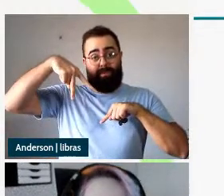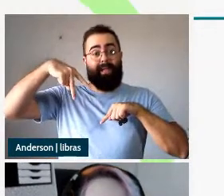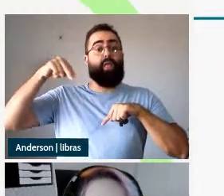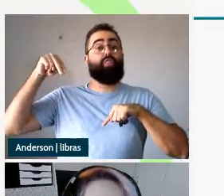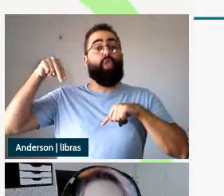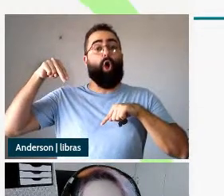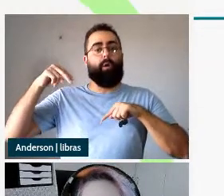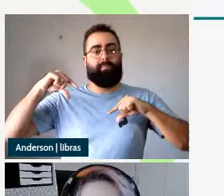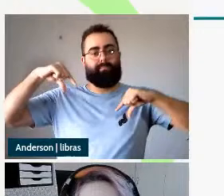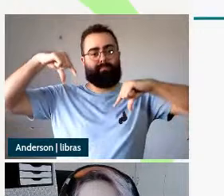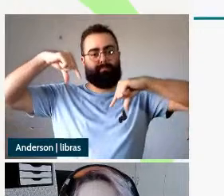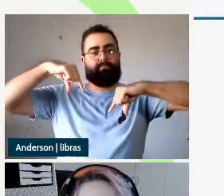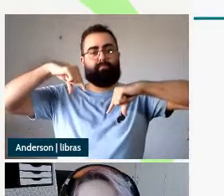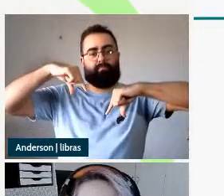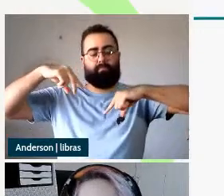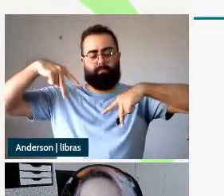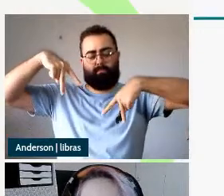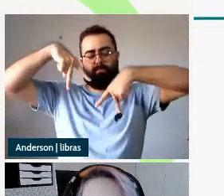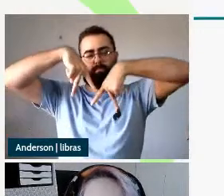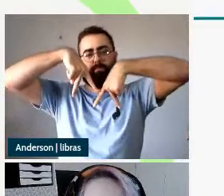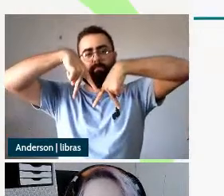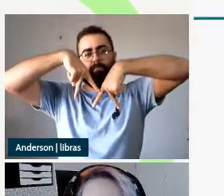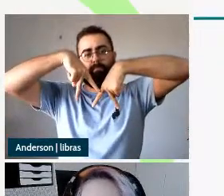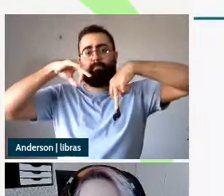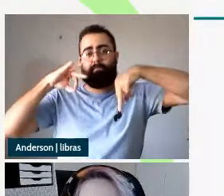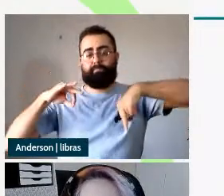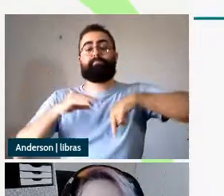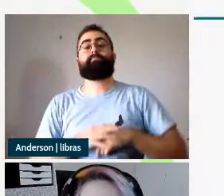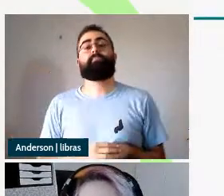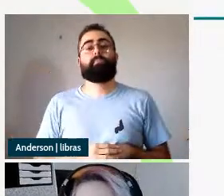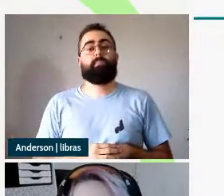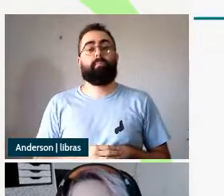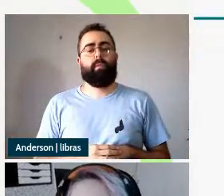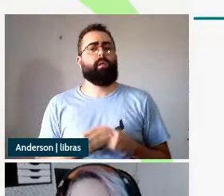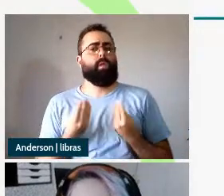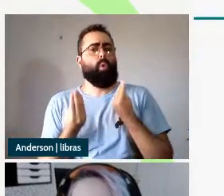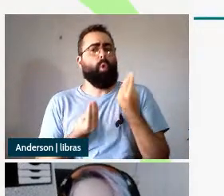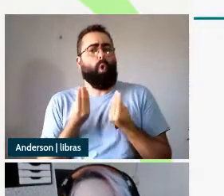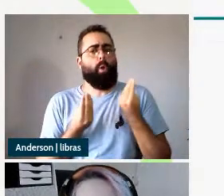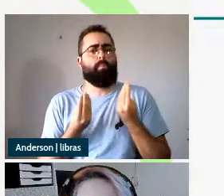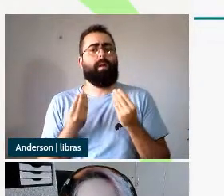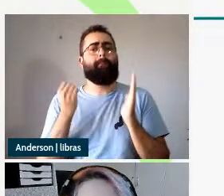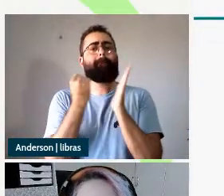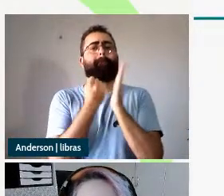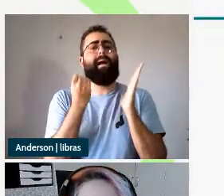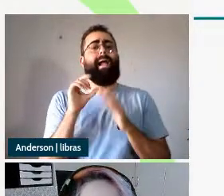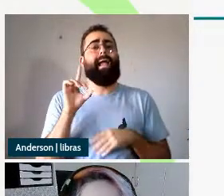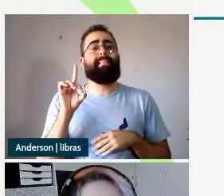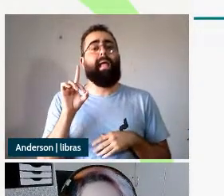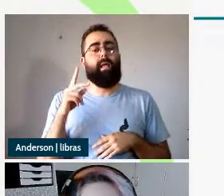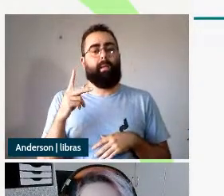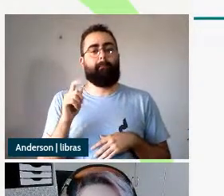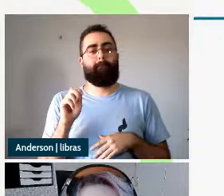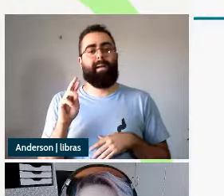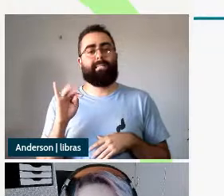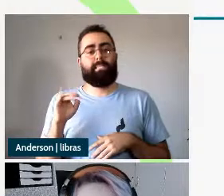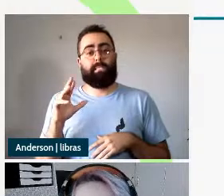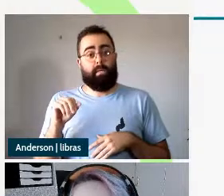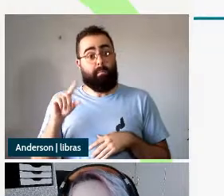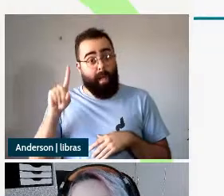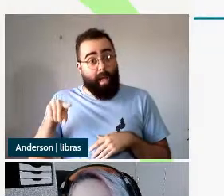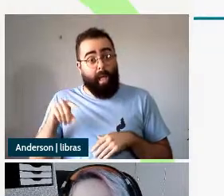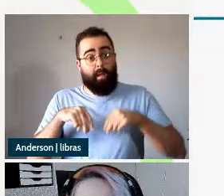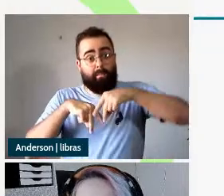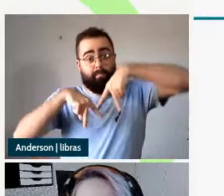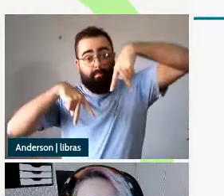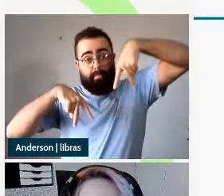quanto as nossas hipóteses e questões sobre a marcação D do participio a gente adota que ela vai ser realizada na camada aspecto